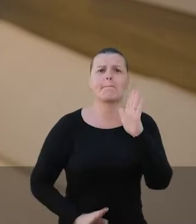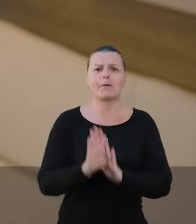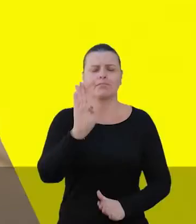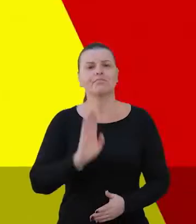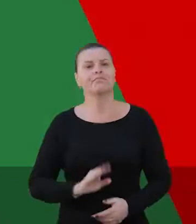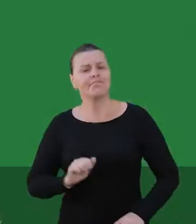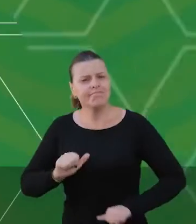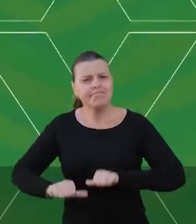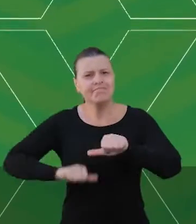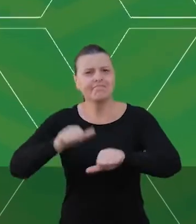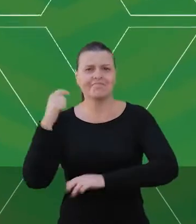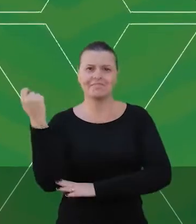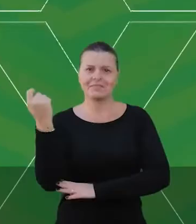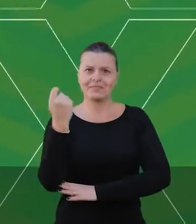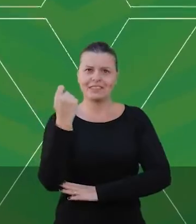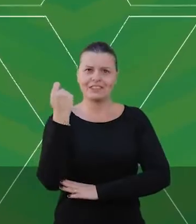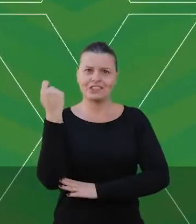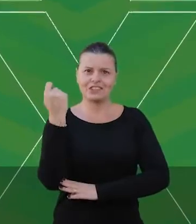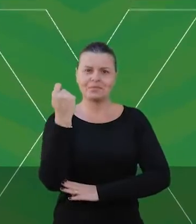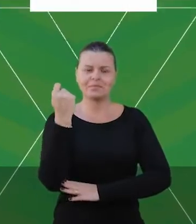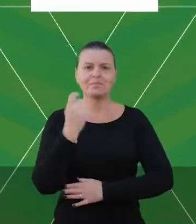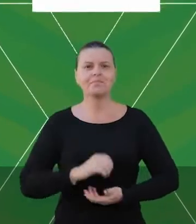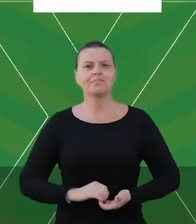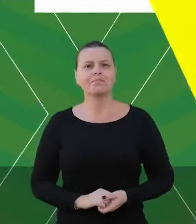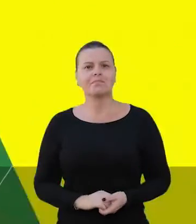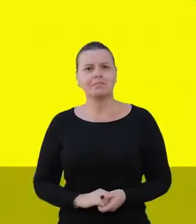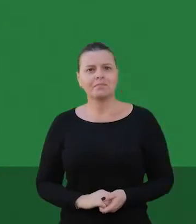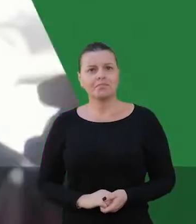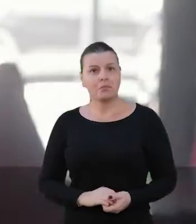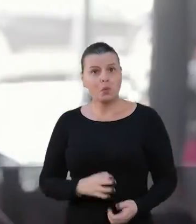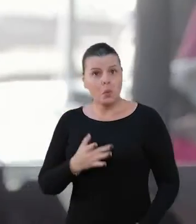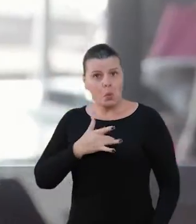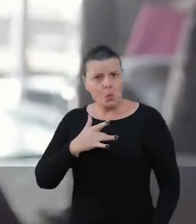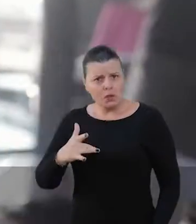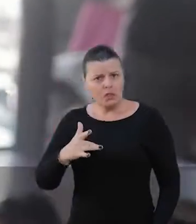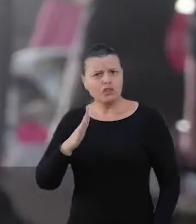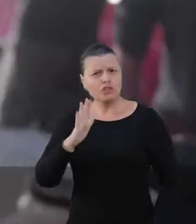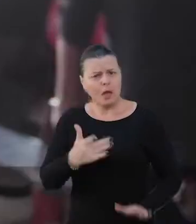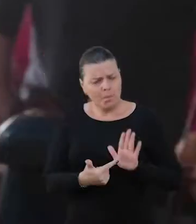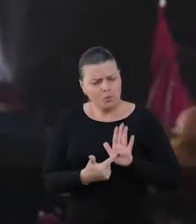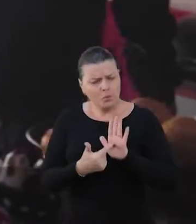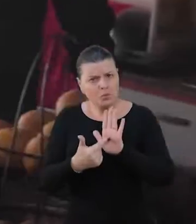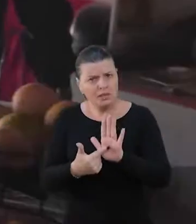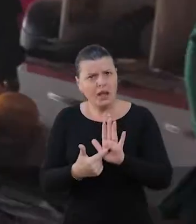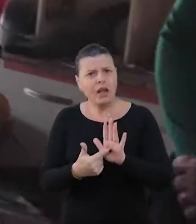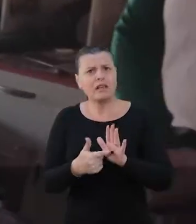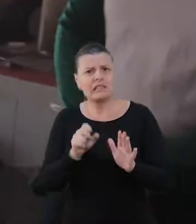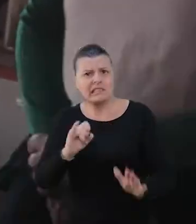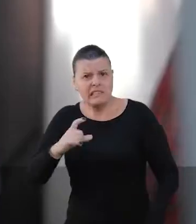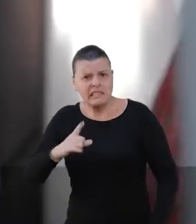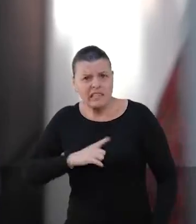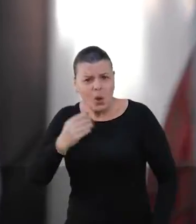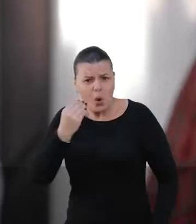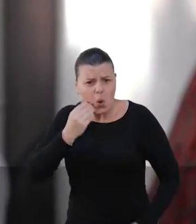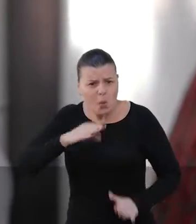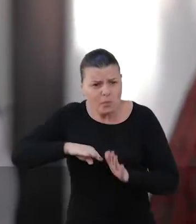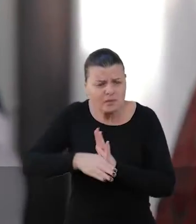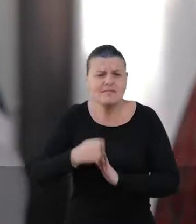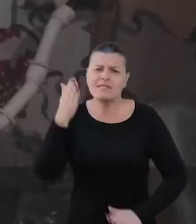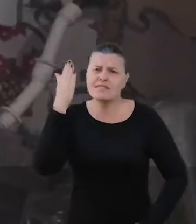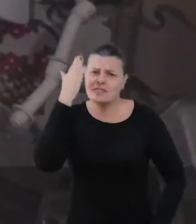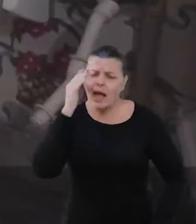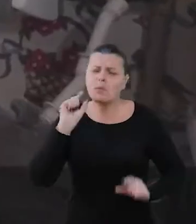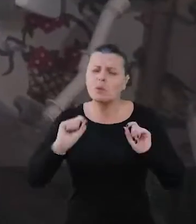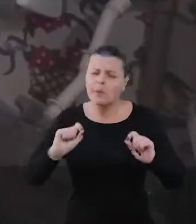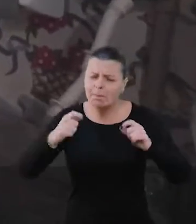que o Brasil. Para transformar o Rio Grande. Onyx mostrou que quando tem a oportunidade, sabe o que